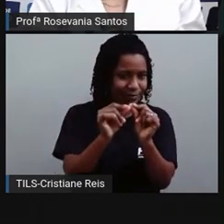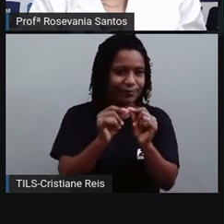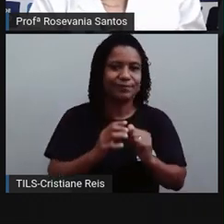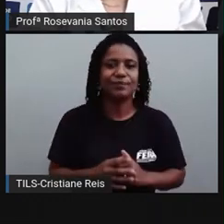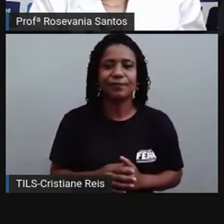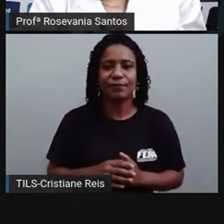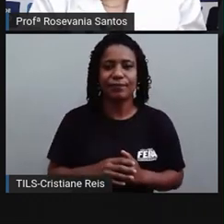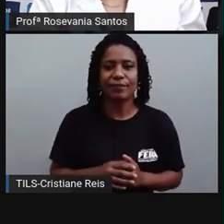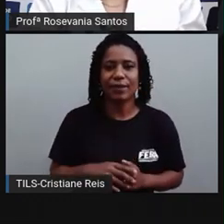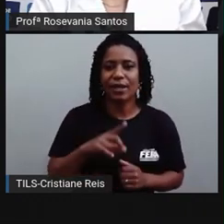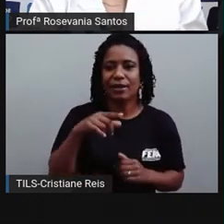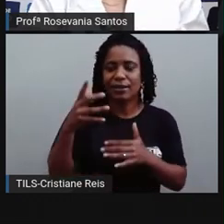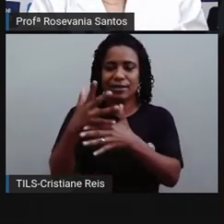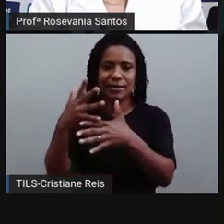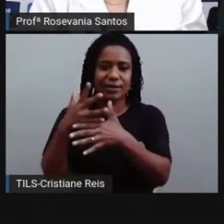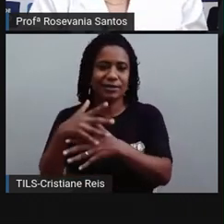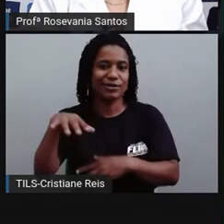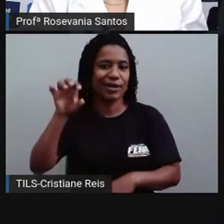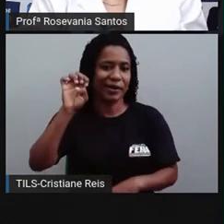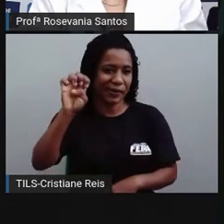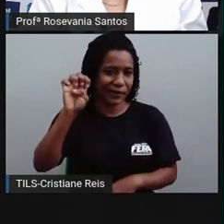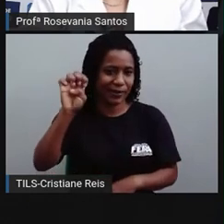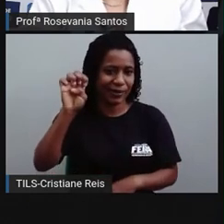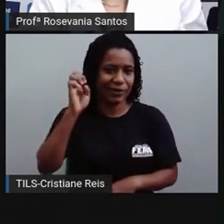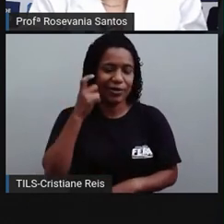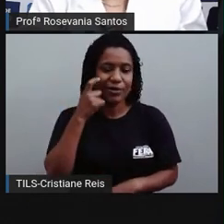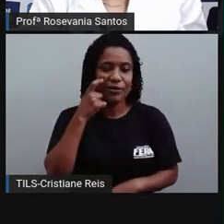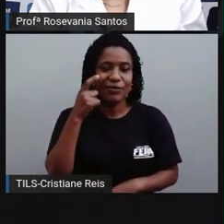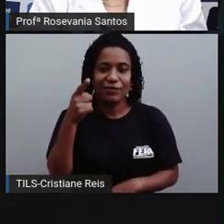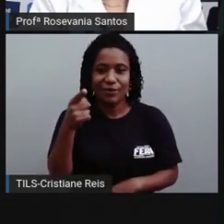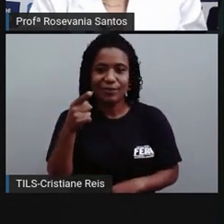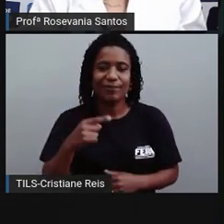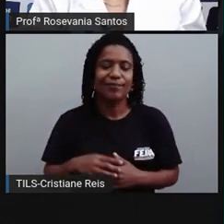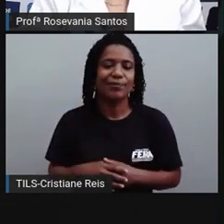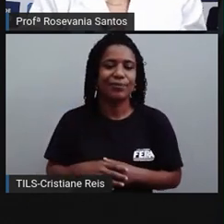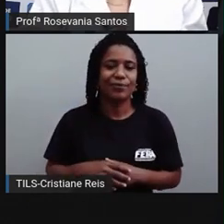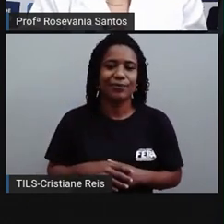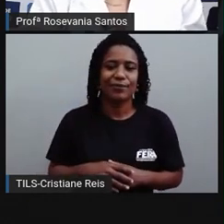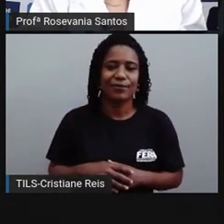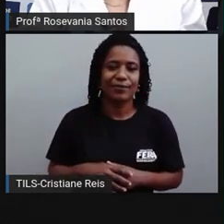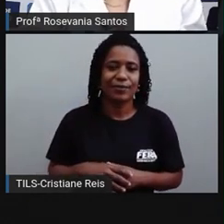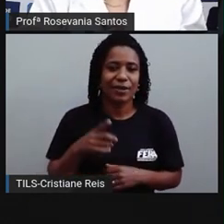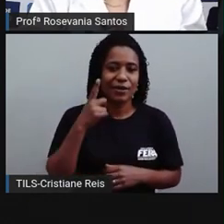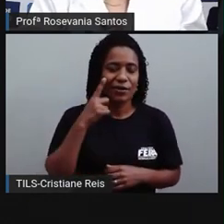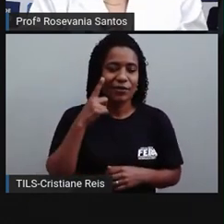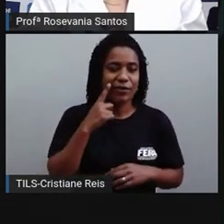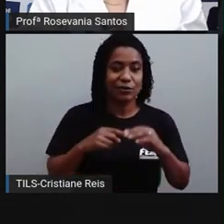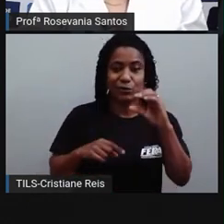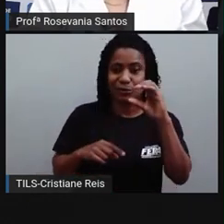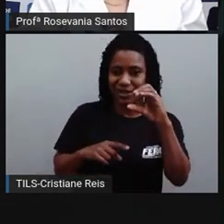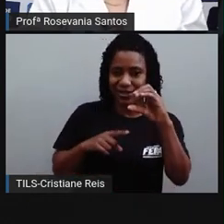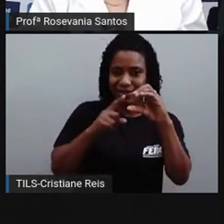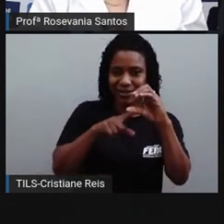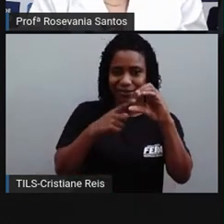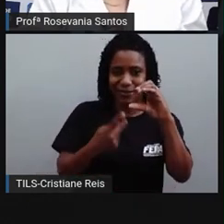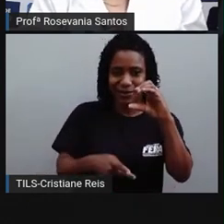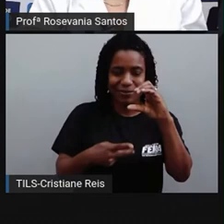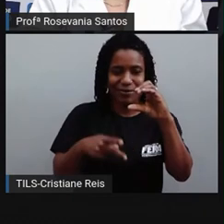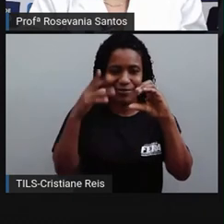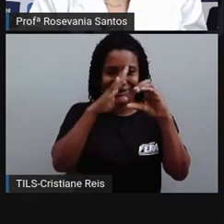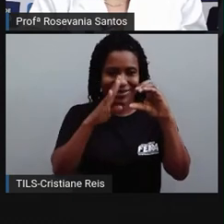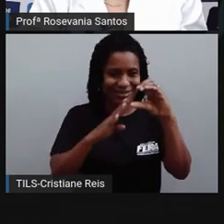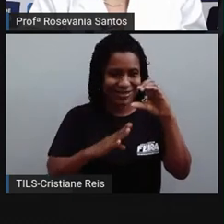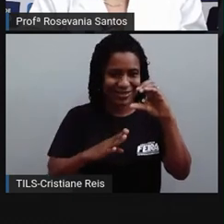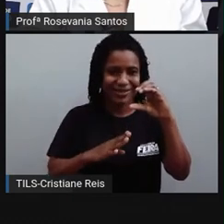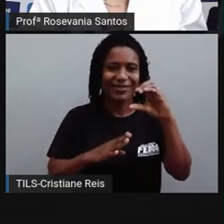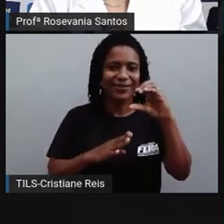cidade E, né? Então, o que eu vou observar aí, né? Nessa cidade, quando eu saio